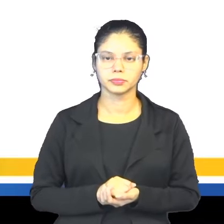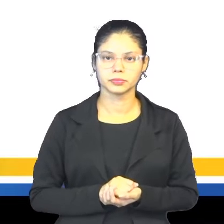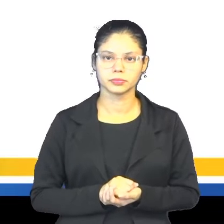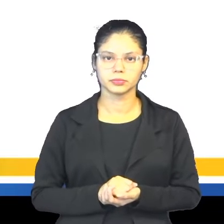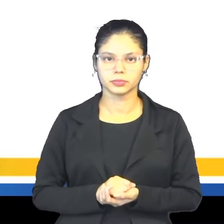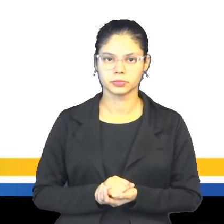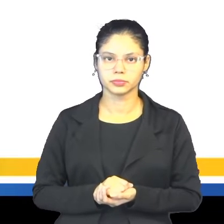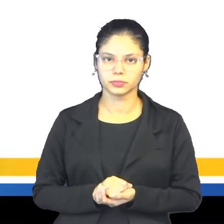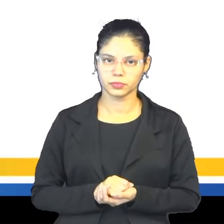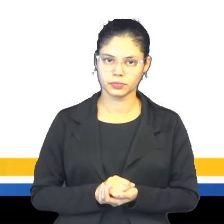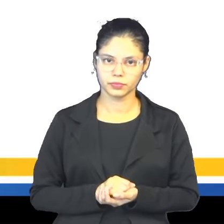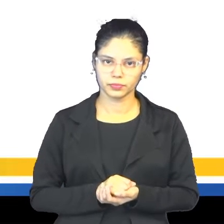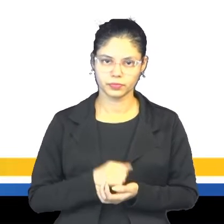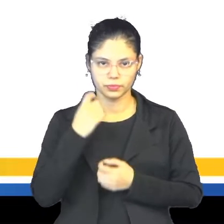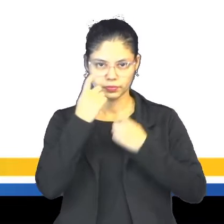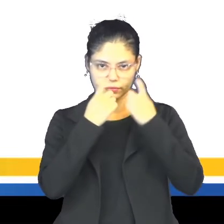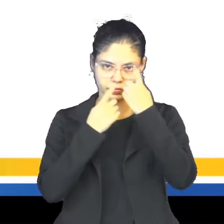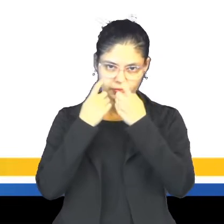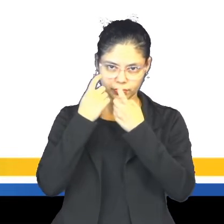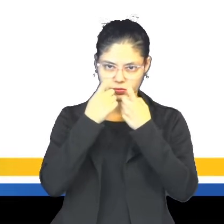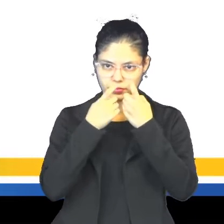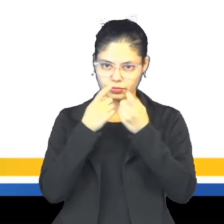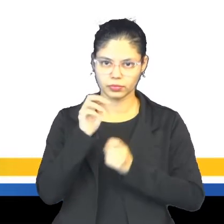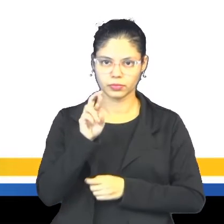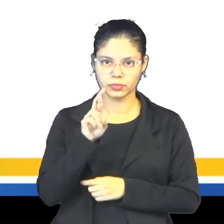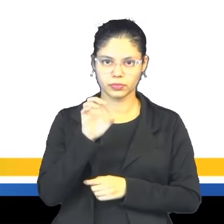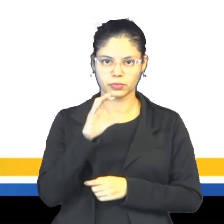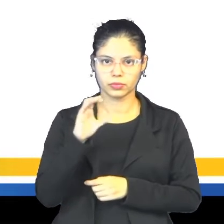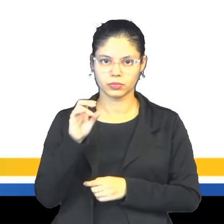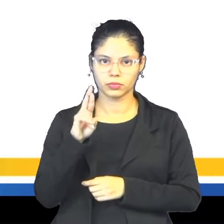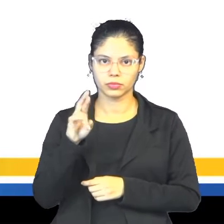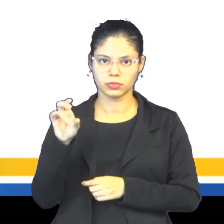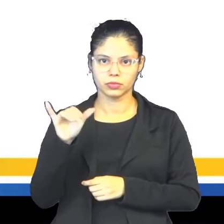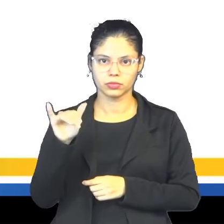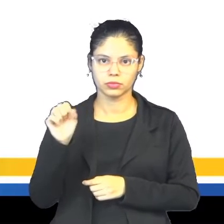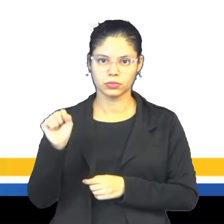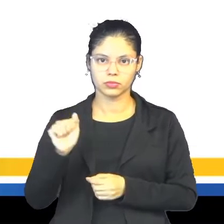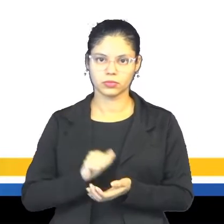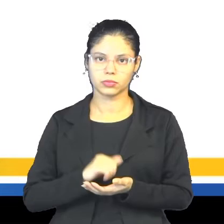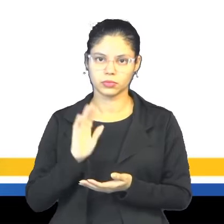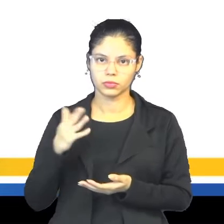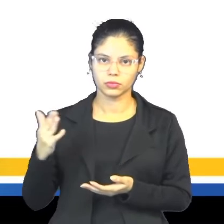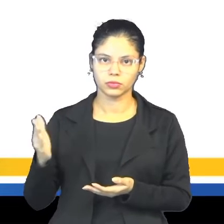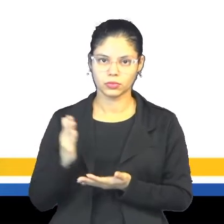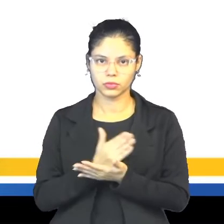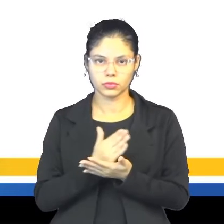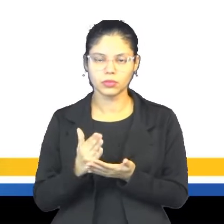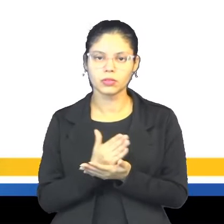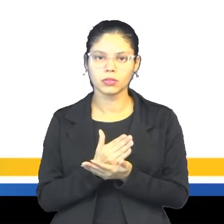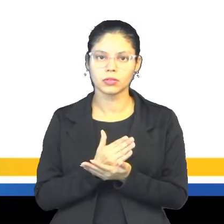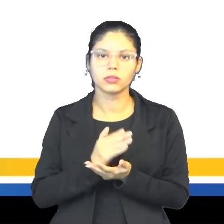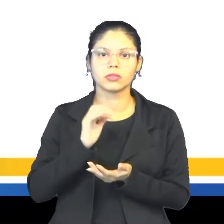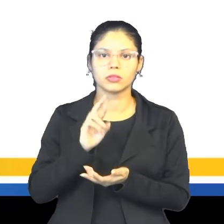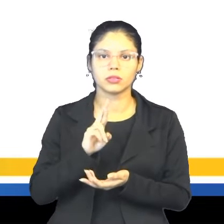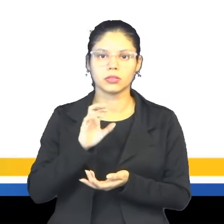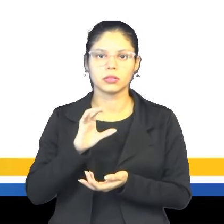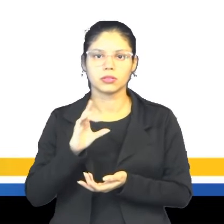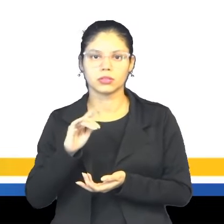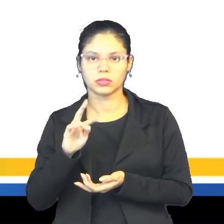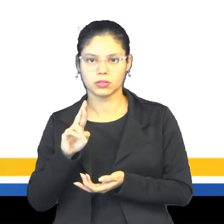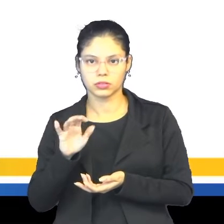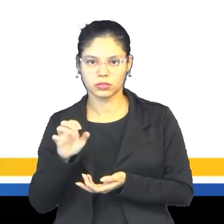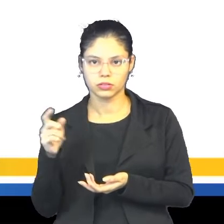Recurrence expressions, expressões de recorrência. Quando nós queremos nos referir a algo que é recorrente em nossas